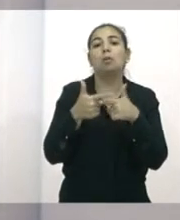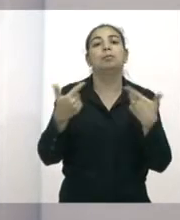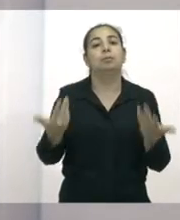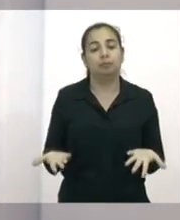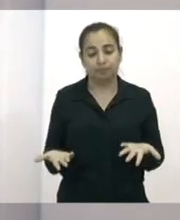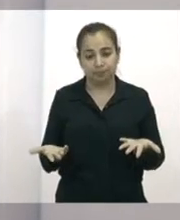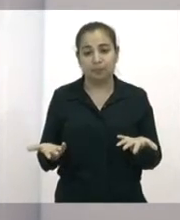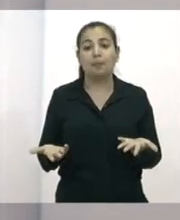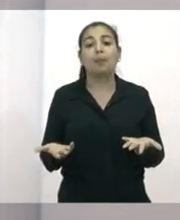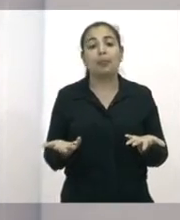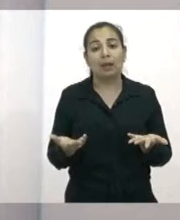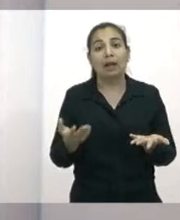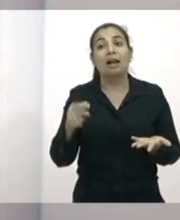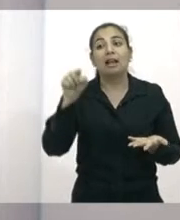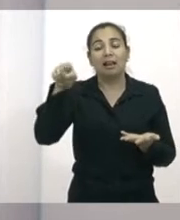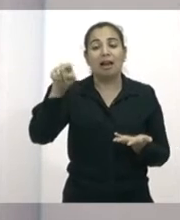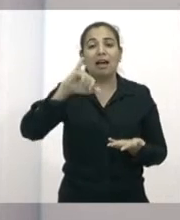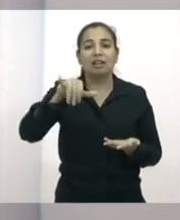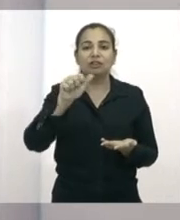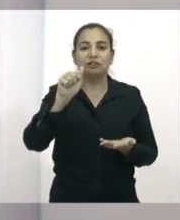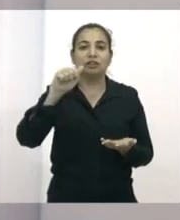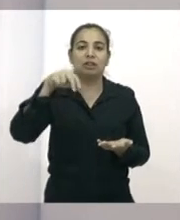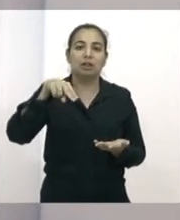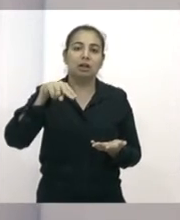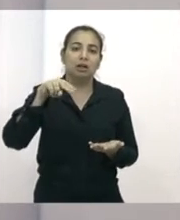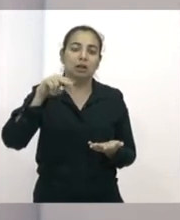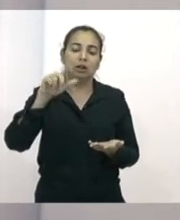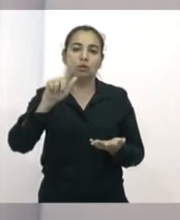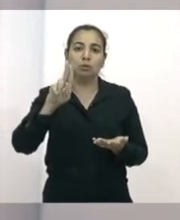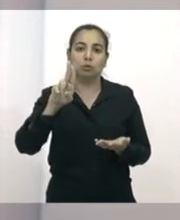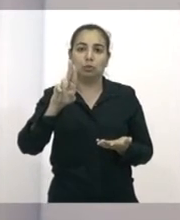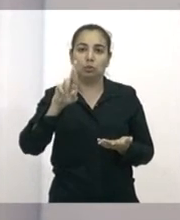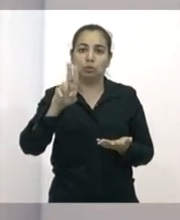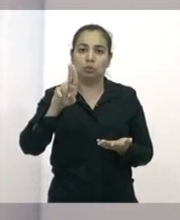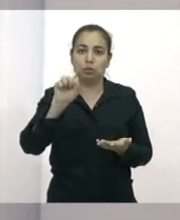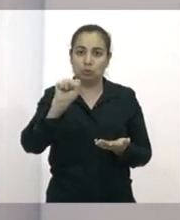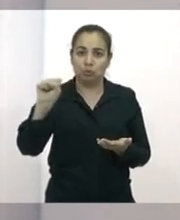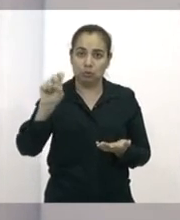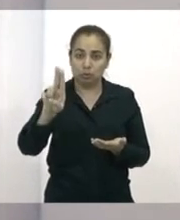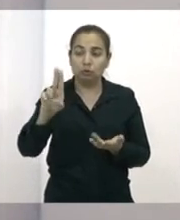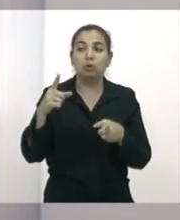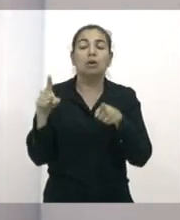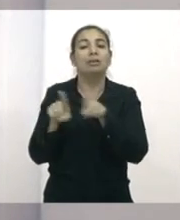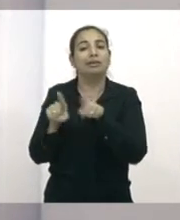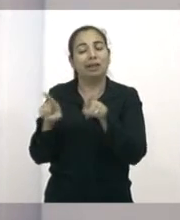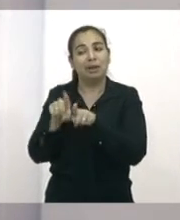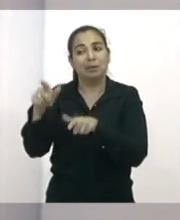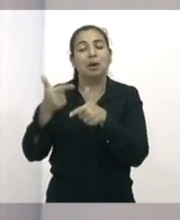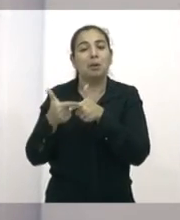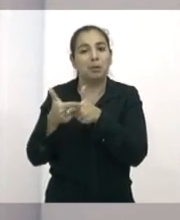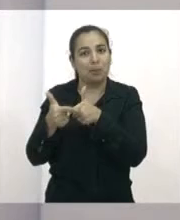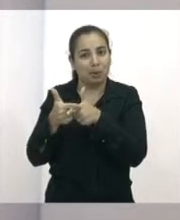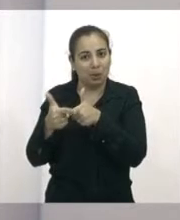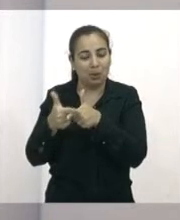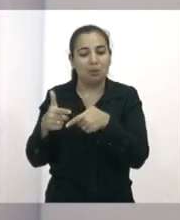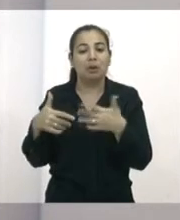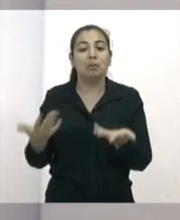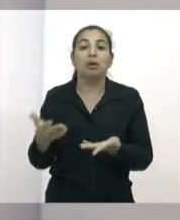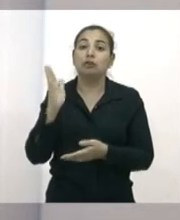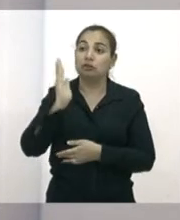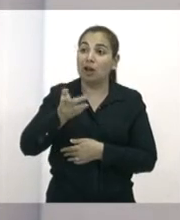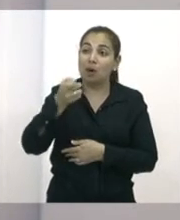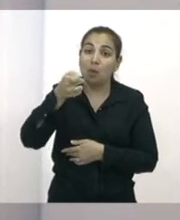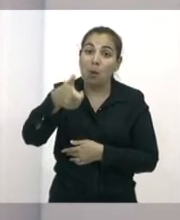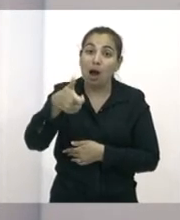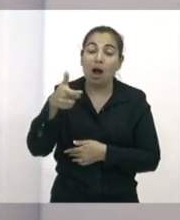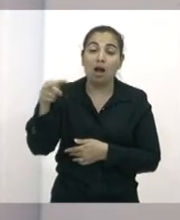elétrica, que constantemente tem quedas, tem circuitos, o risco de incêndio é grande, inclusive já houve um princípio de incêndio, então você